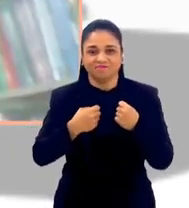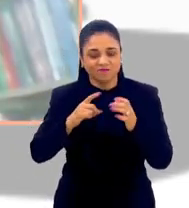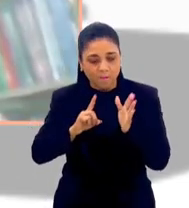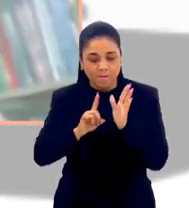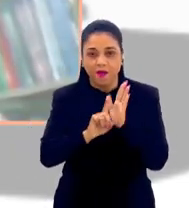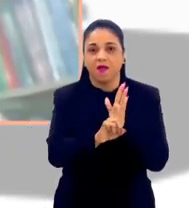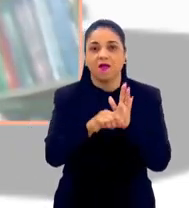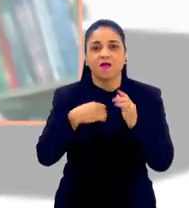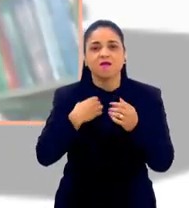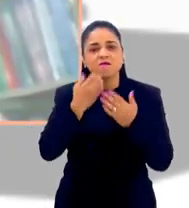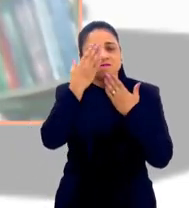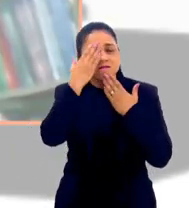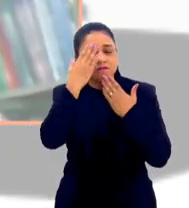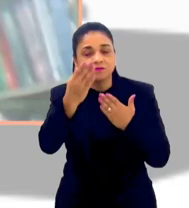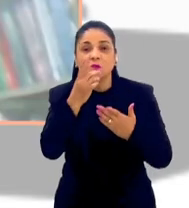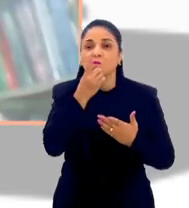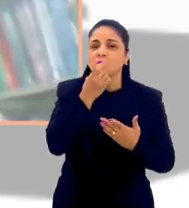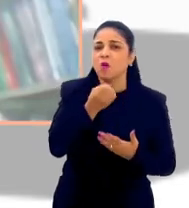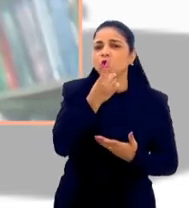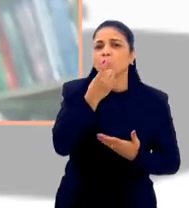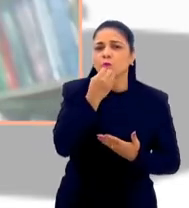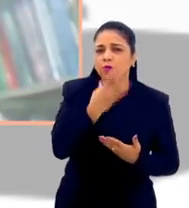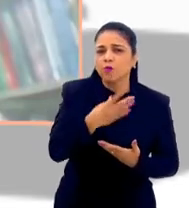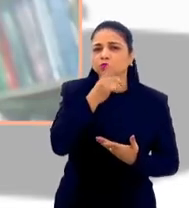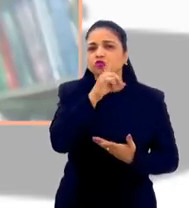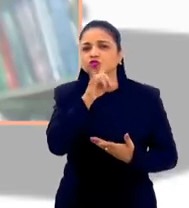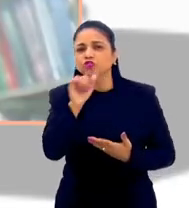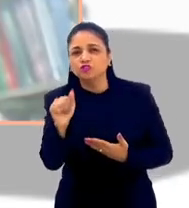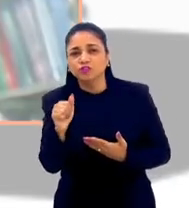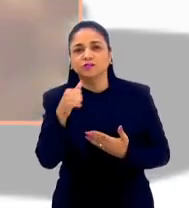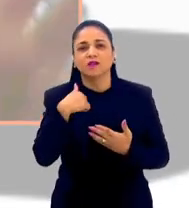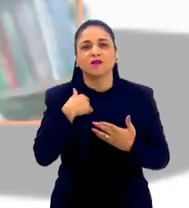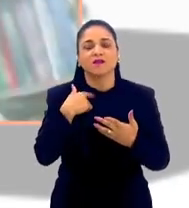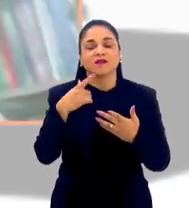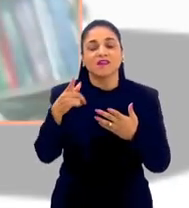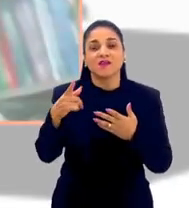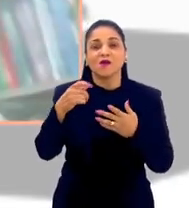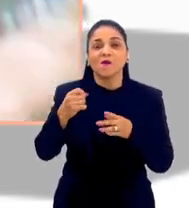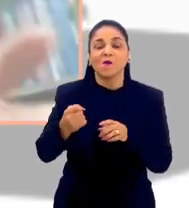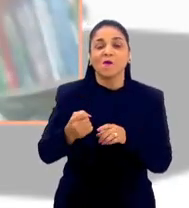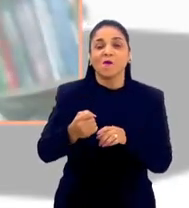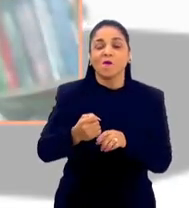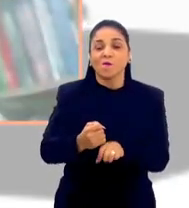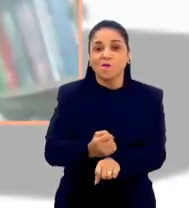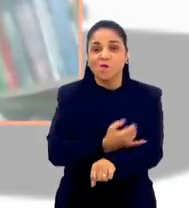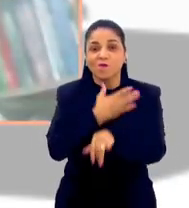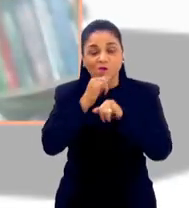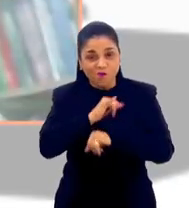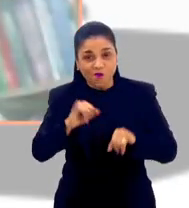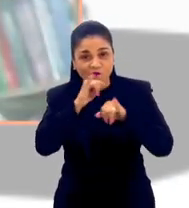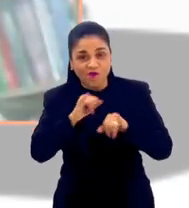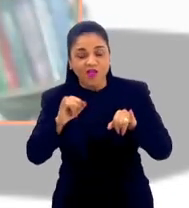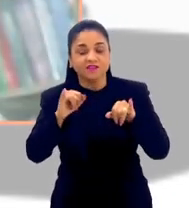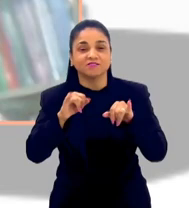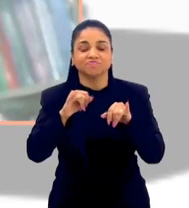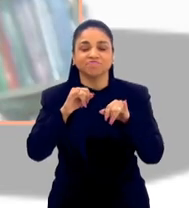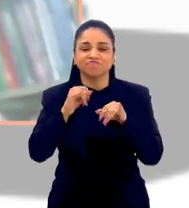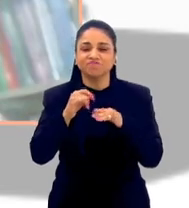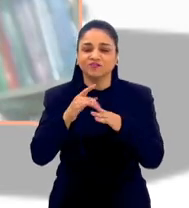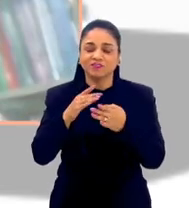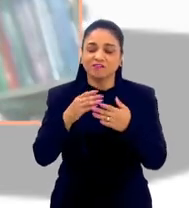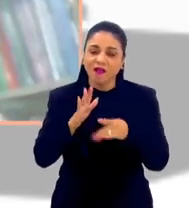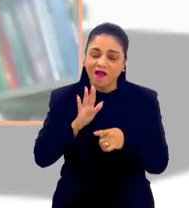Dê bom dia. O exercício da gentileza, como já dizia o profeta e eu adoro música, né? Gentileza gera gentileza. Então,